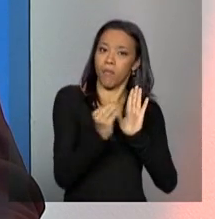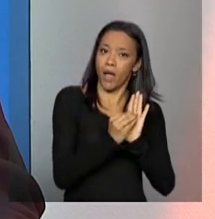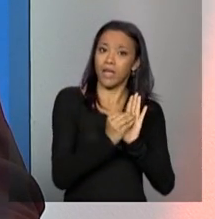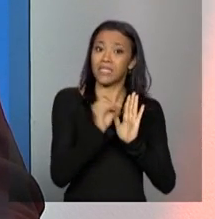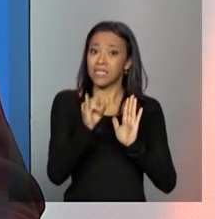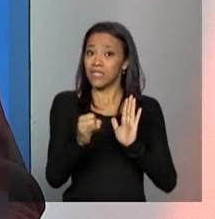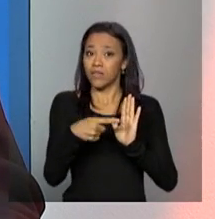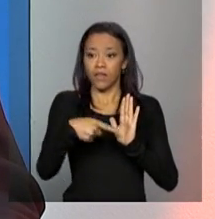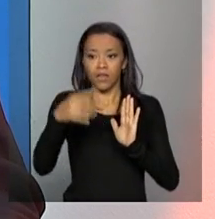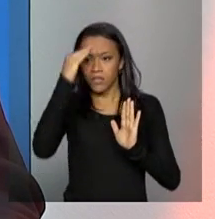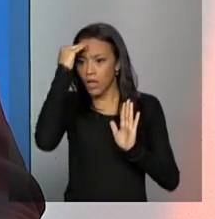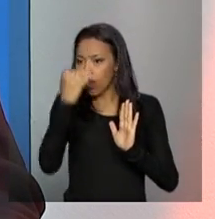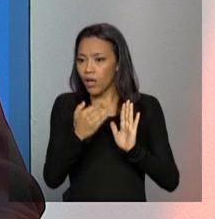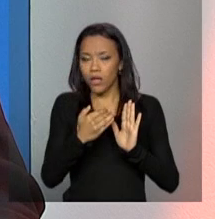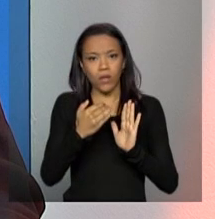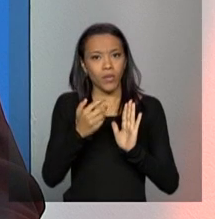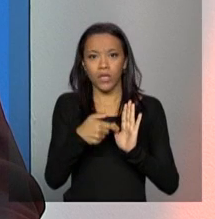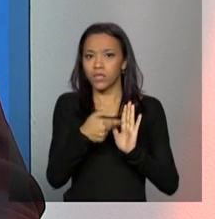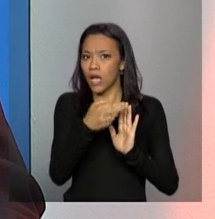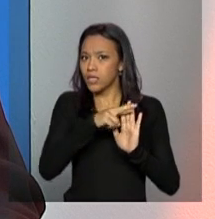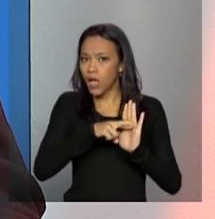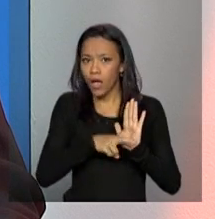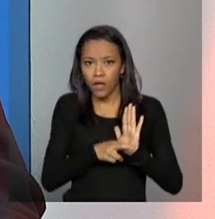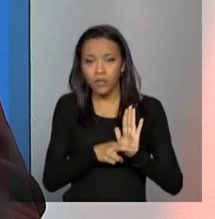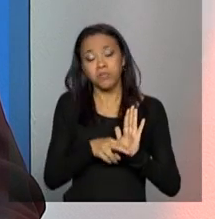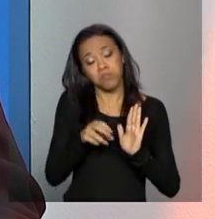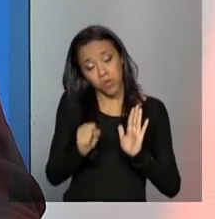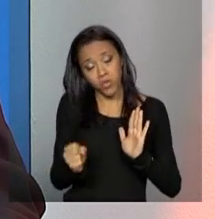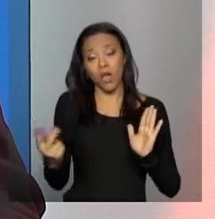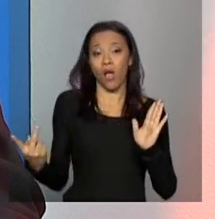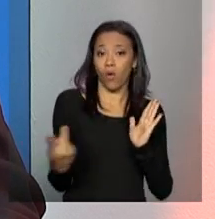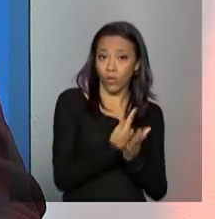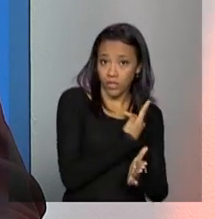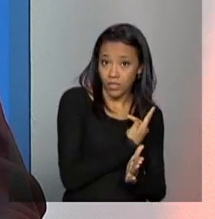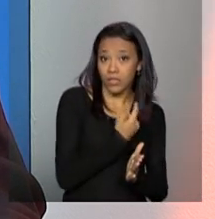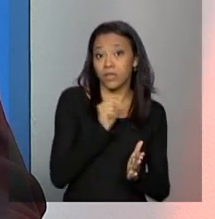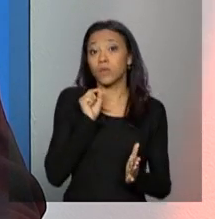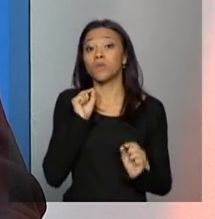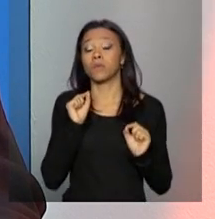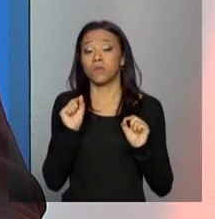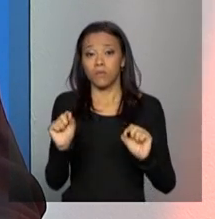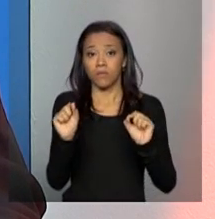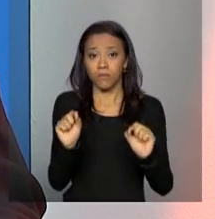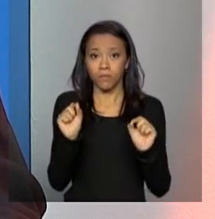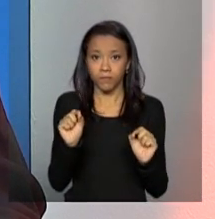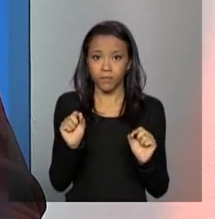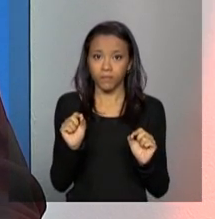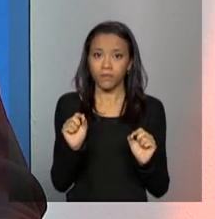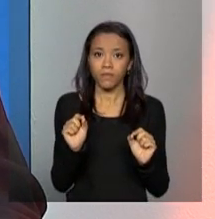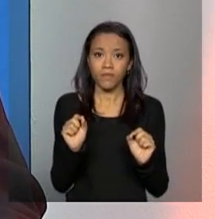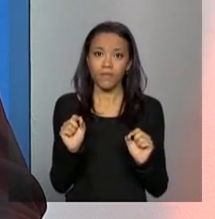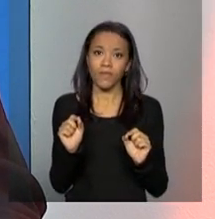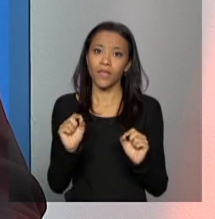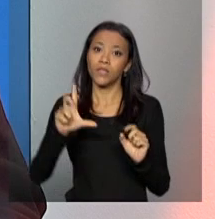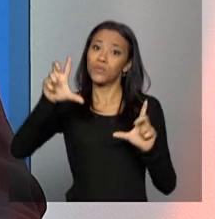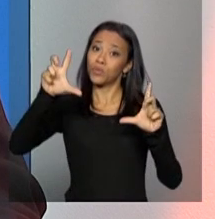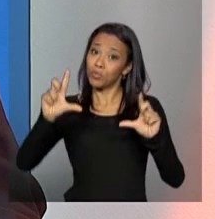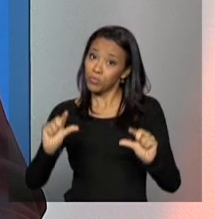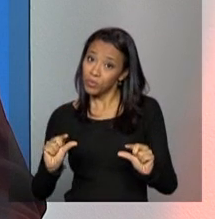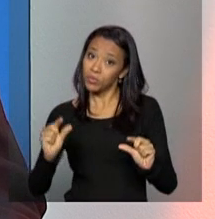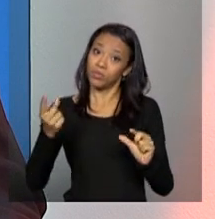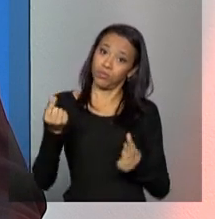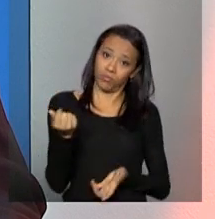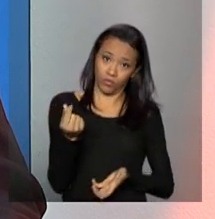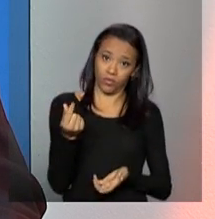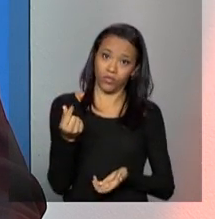critérios, pode, não vou afirmar que aconteça, pode impactar inclusive no montante de recursos a ser percebido pelo